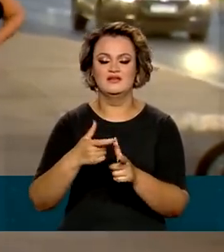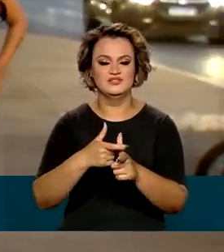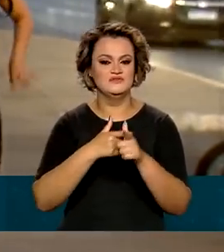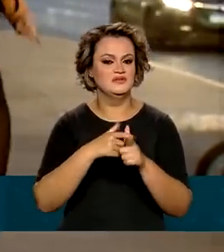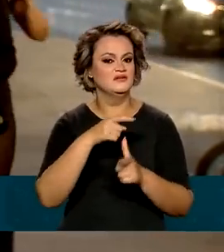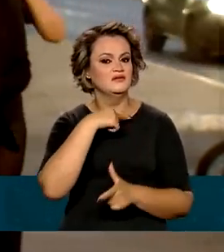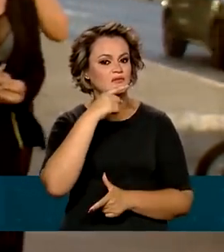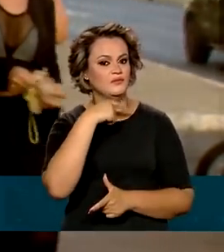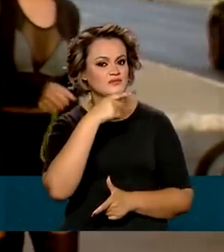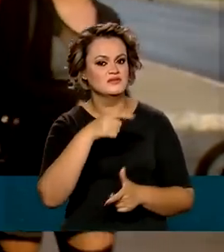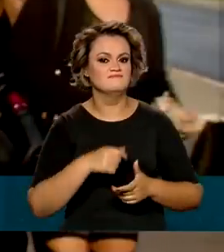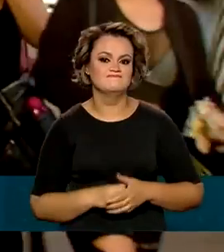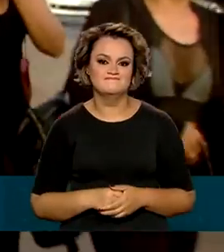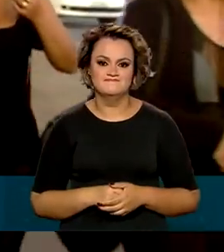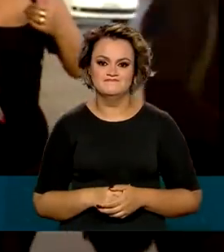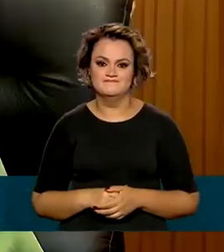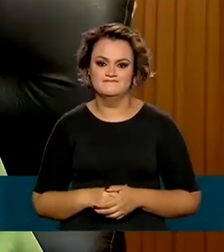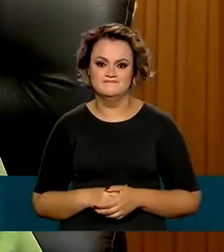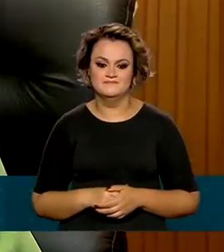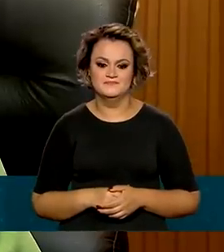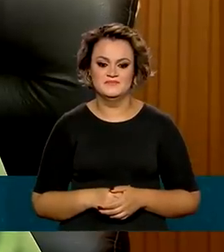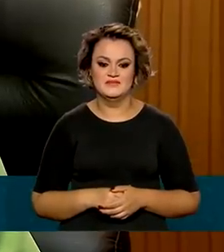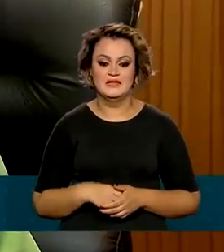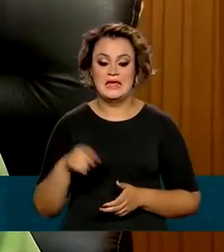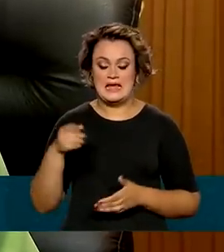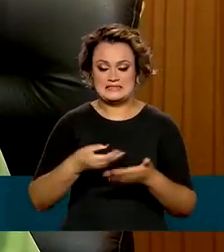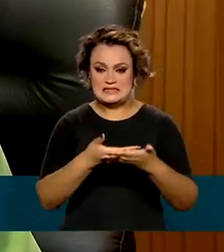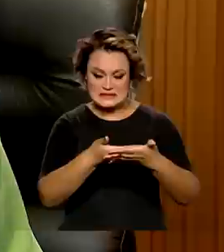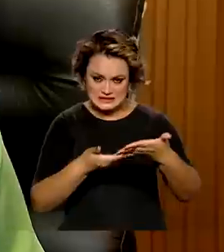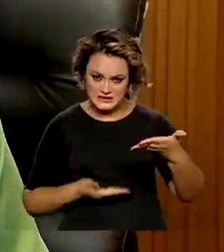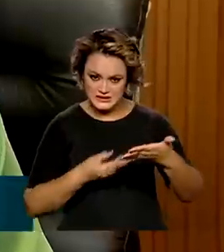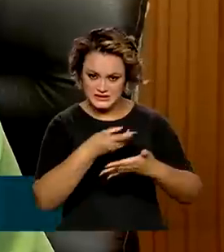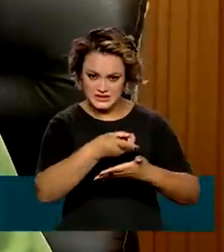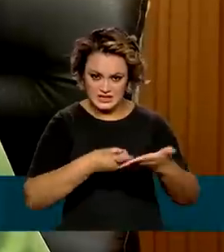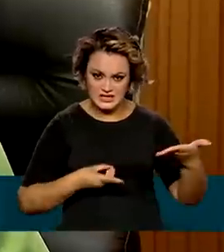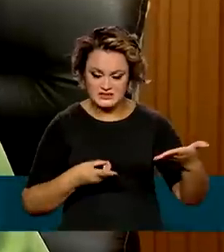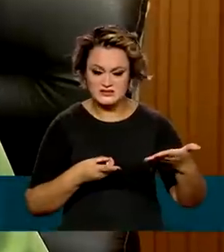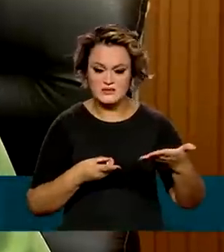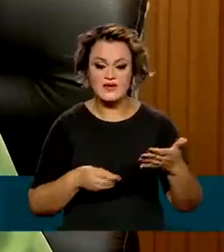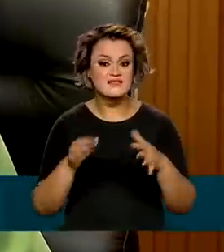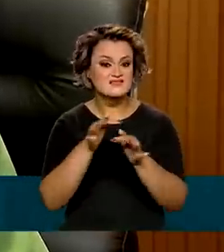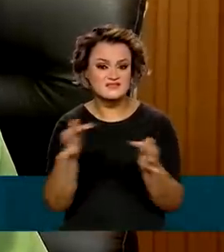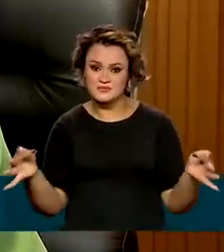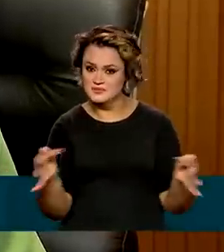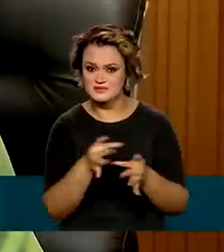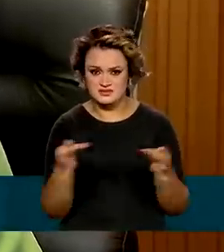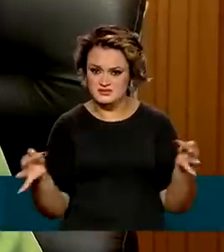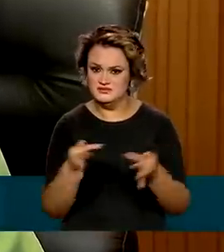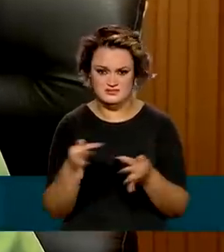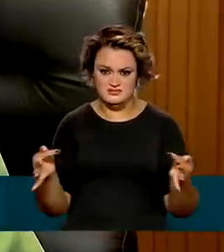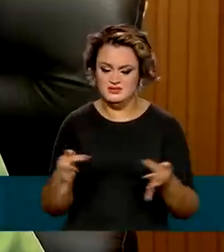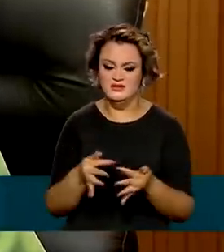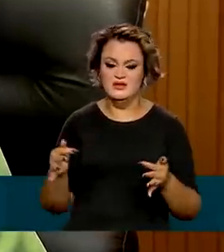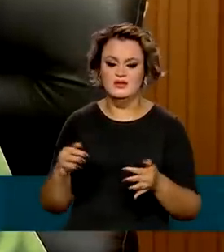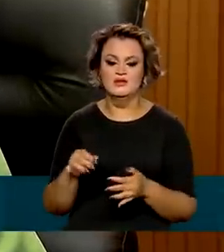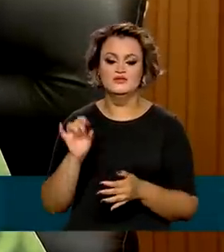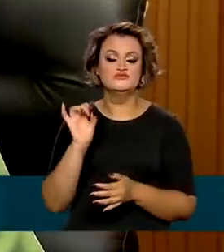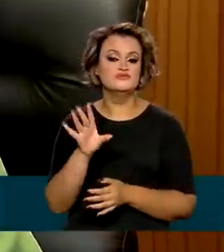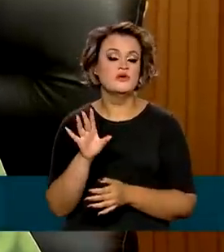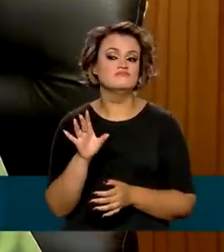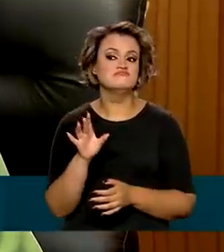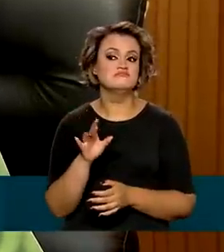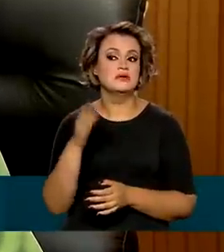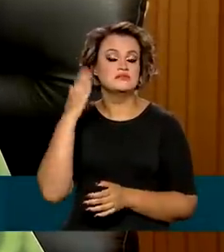registrados no sistema do Simples Nacional. A declaração, ela é uma declaração também simples, que ela vai praticamente só o